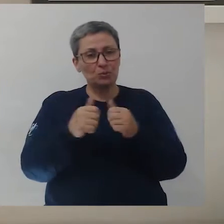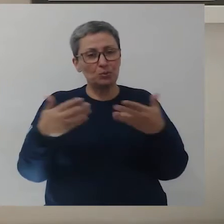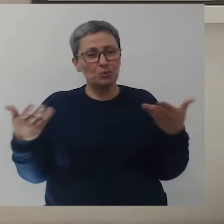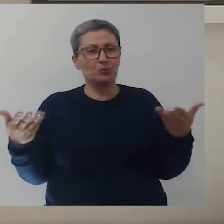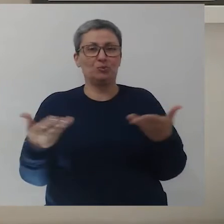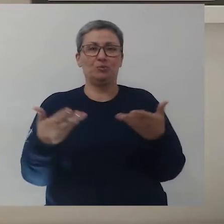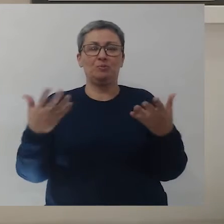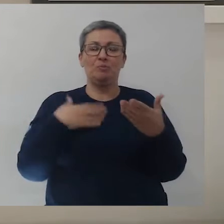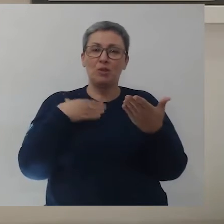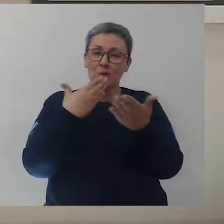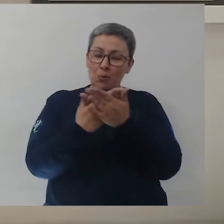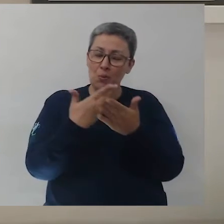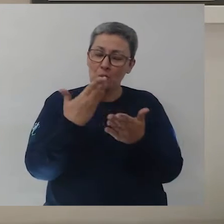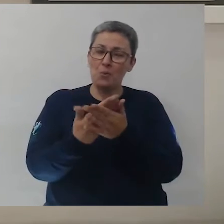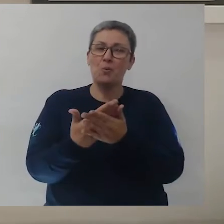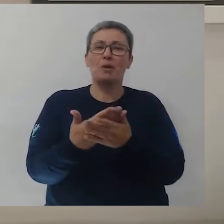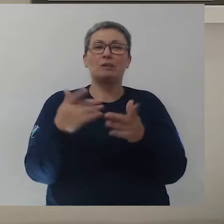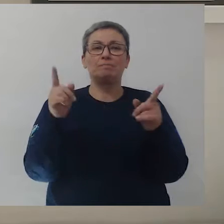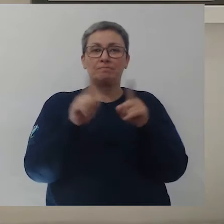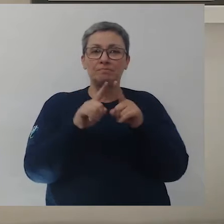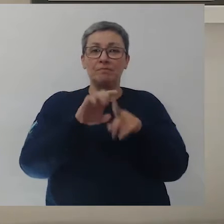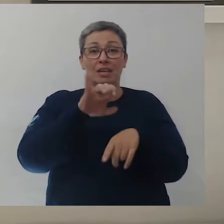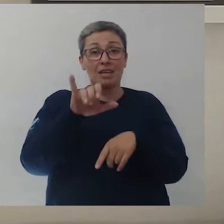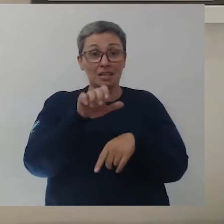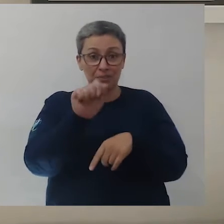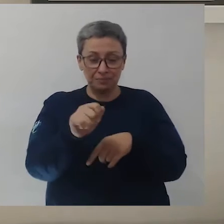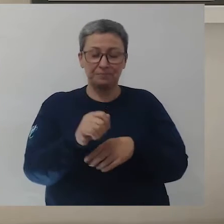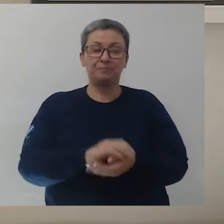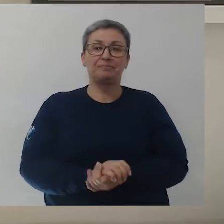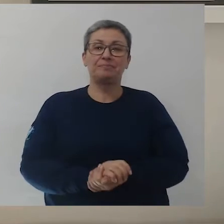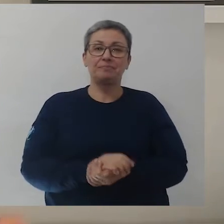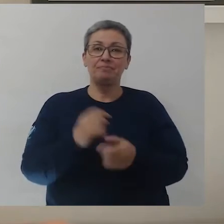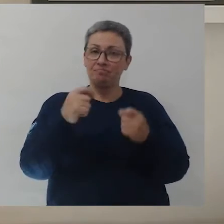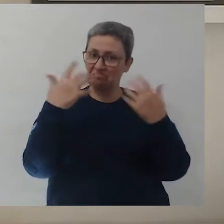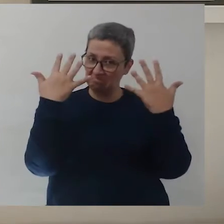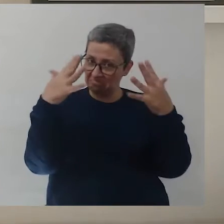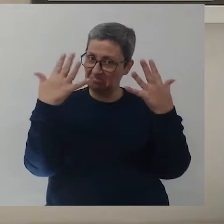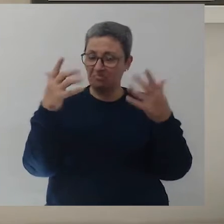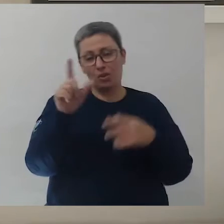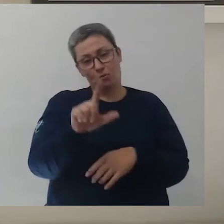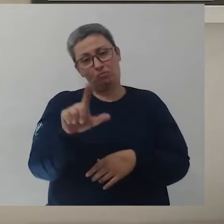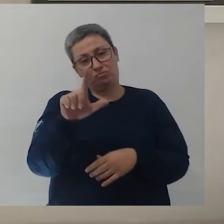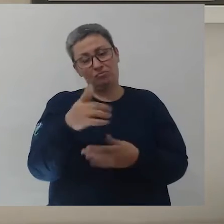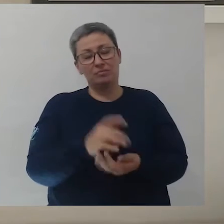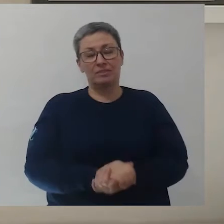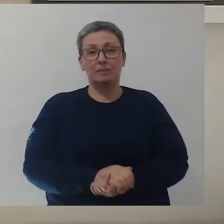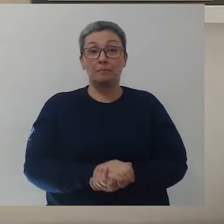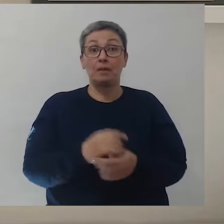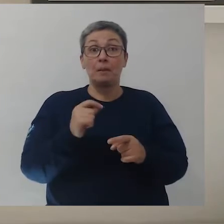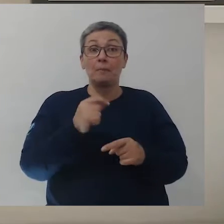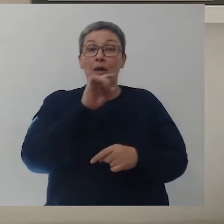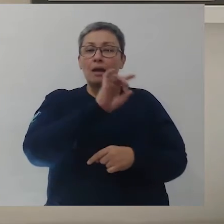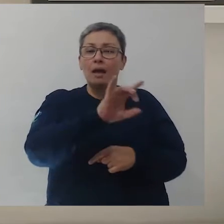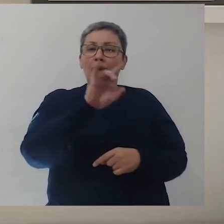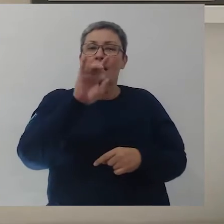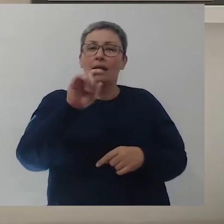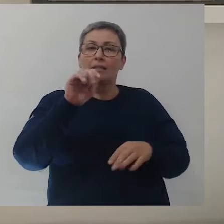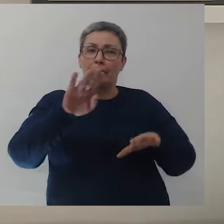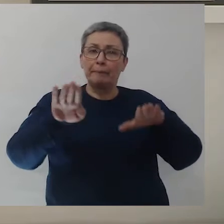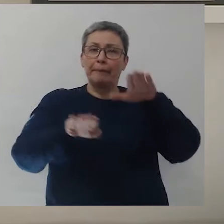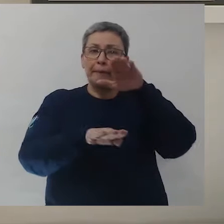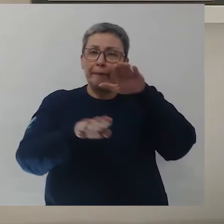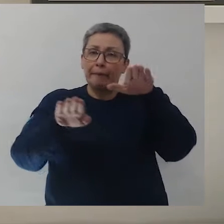gente, estudando na EJA. Vocês estão de parabéns, lógico, né? Por cada uma das